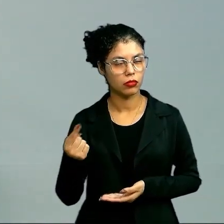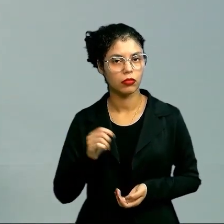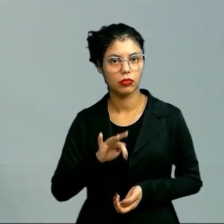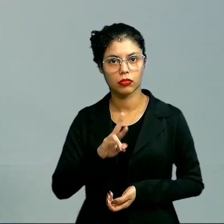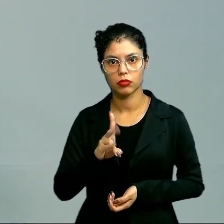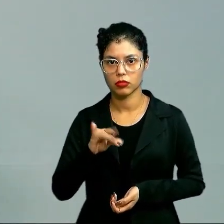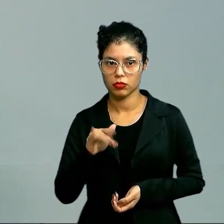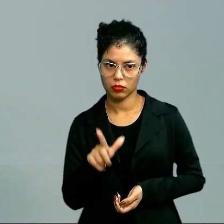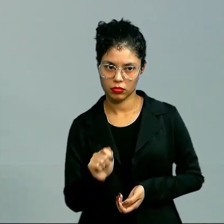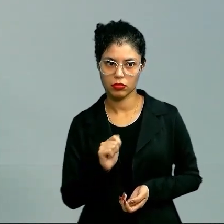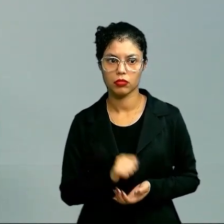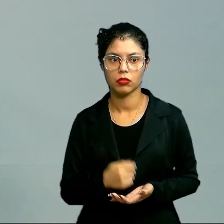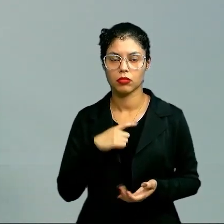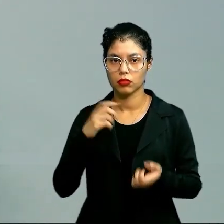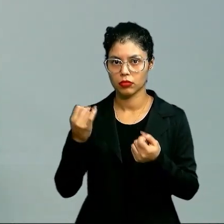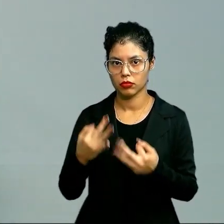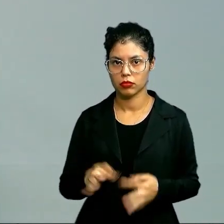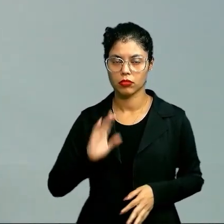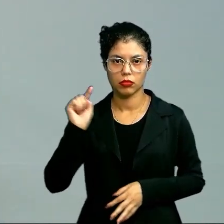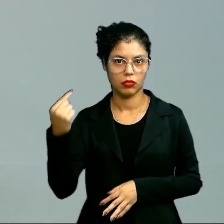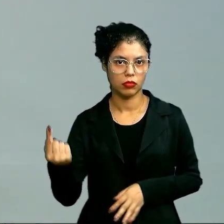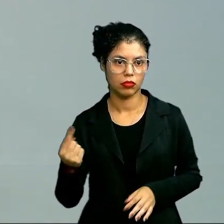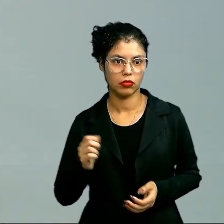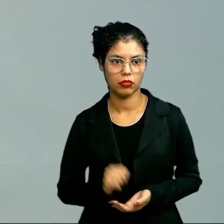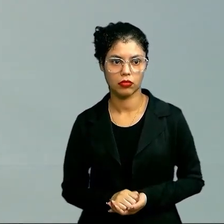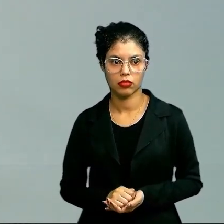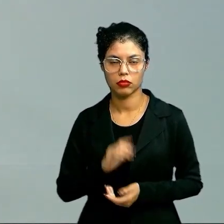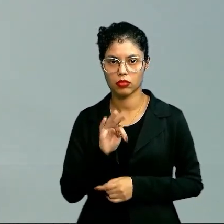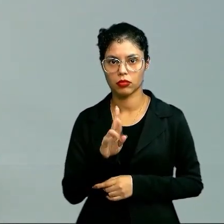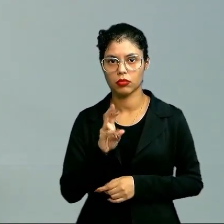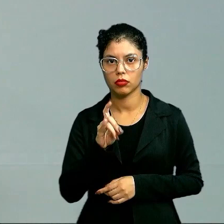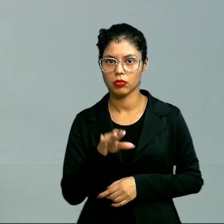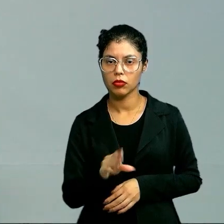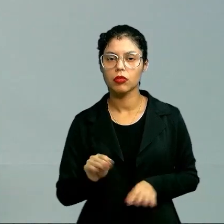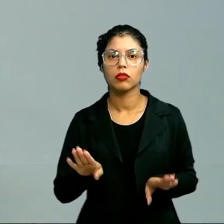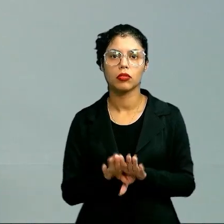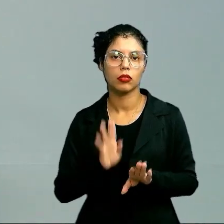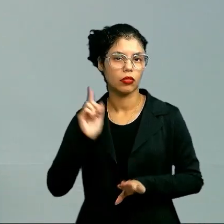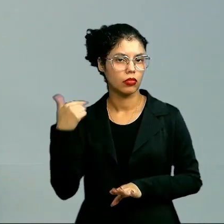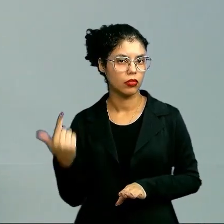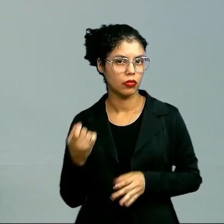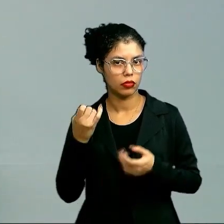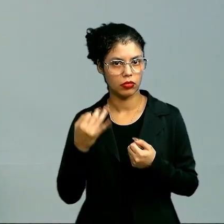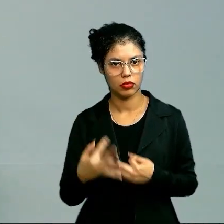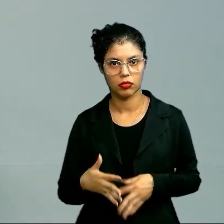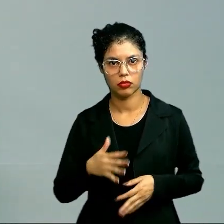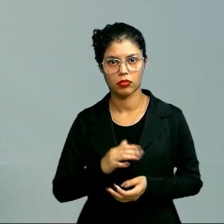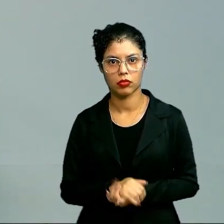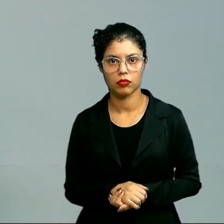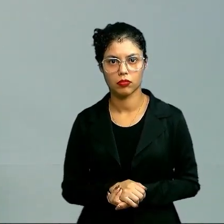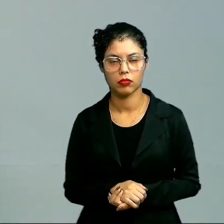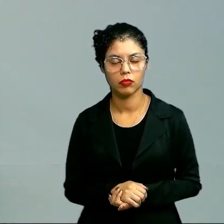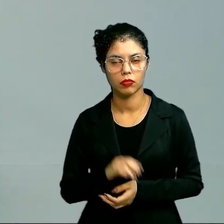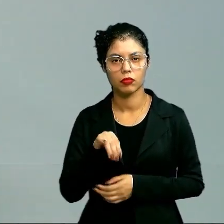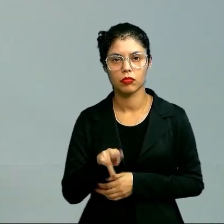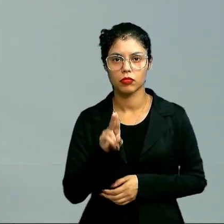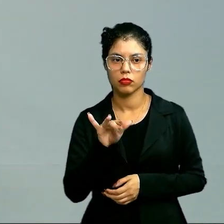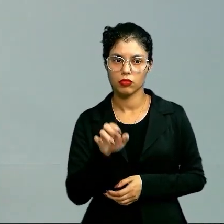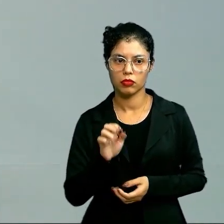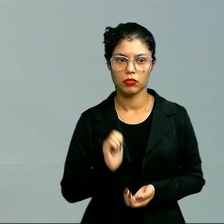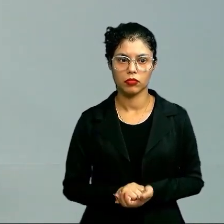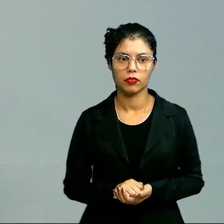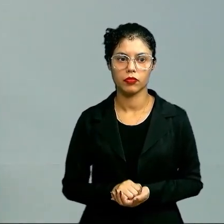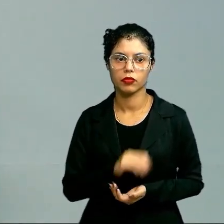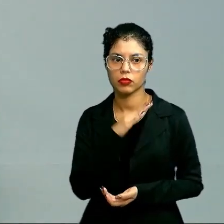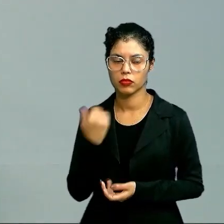cruel, a gente tem uma explicação. Para aquele que era altruísta, a gente tem outra explicação. O Nietzsche diria que pode